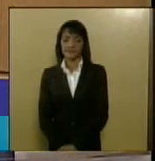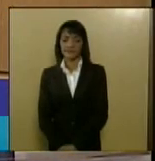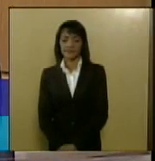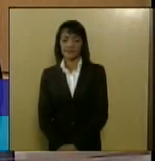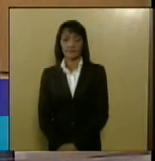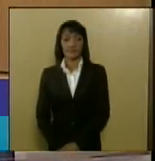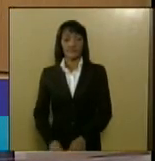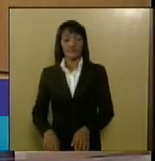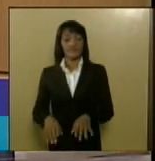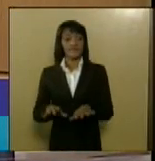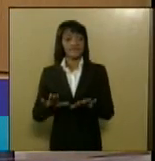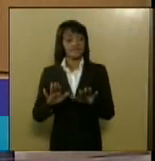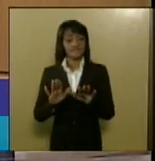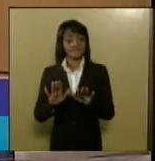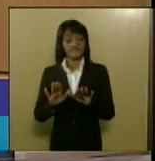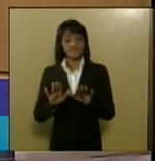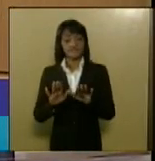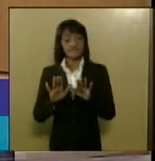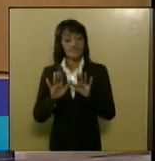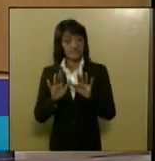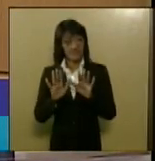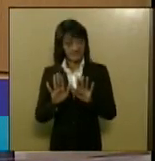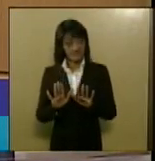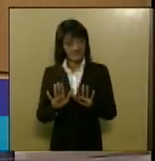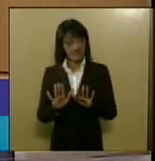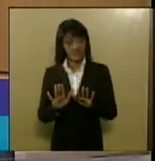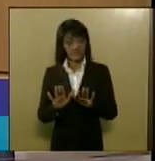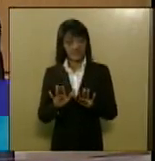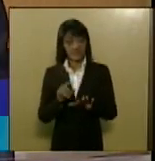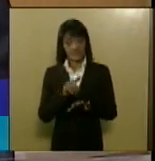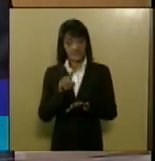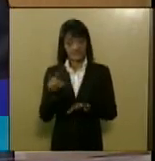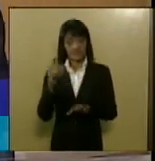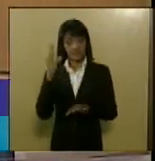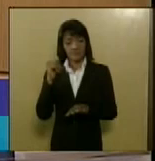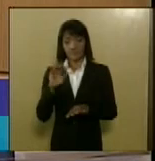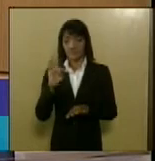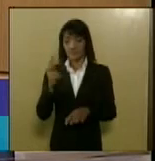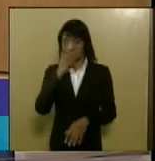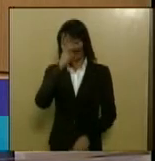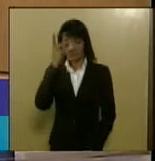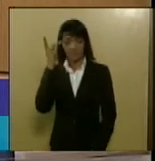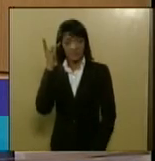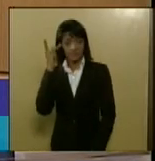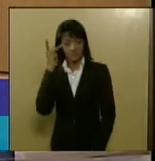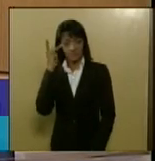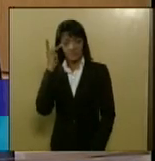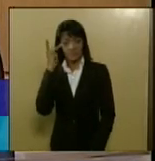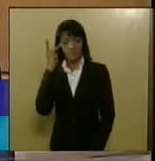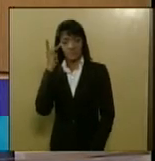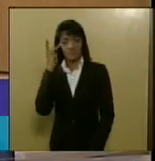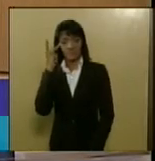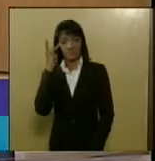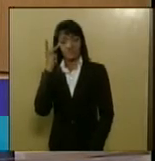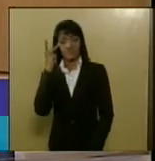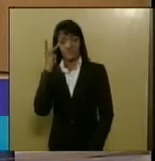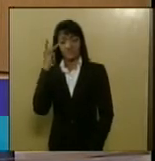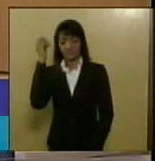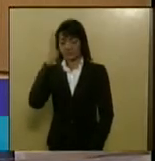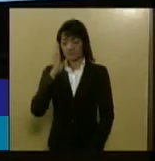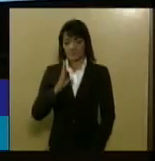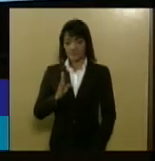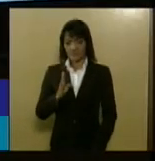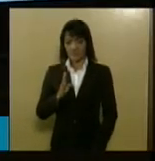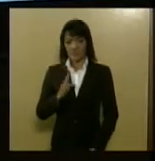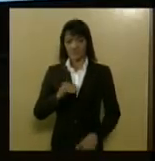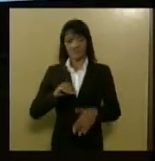mas você sabe que o fumante é inoportuno todo mundo tem a mania de dizer que o brasileiro como todo